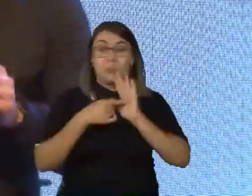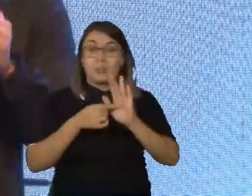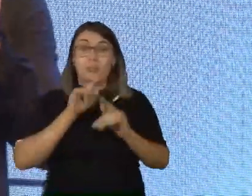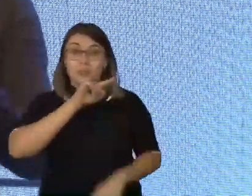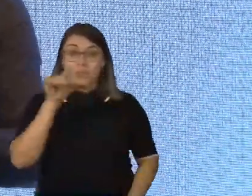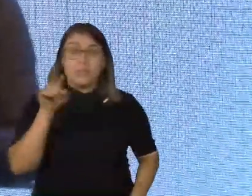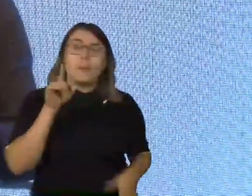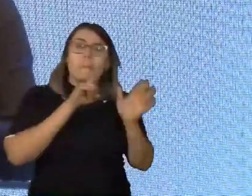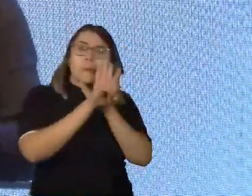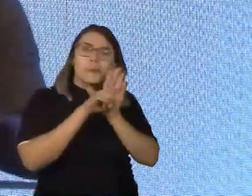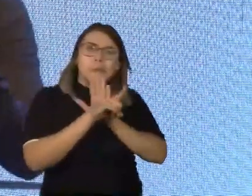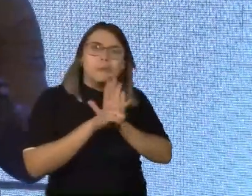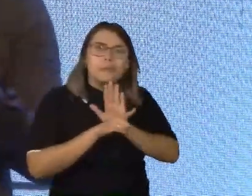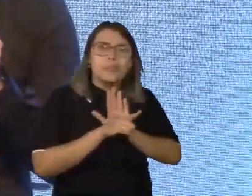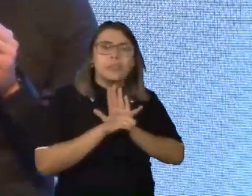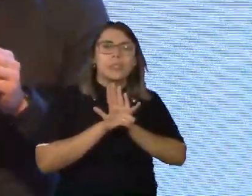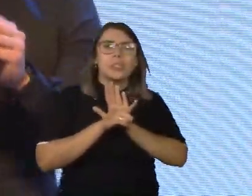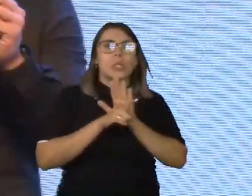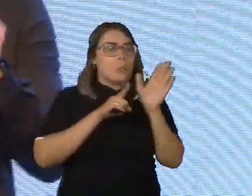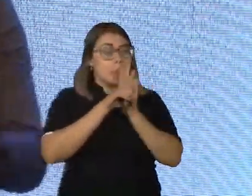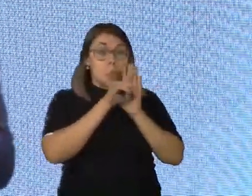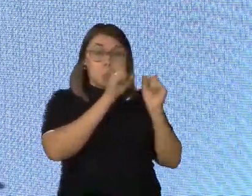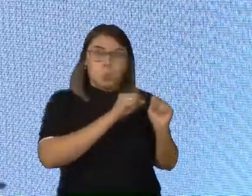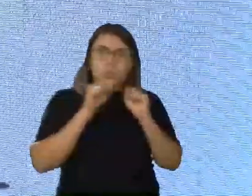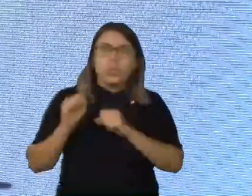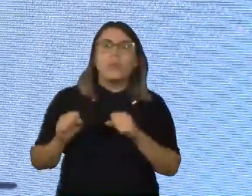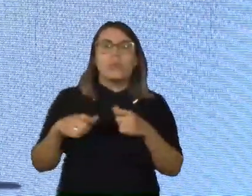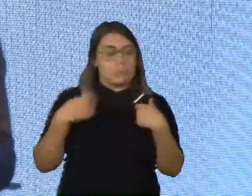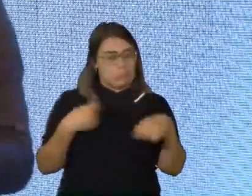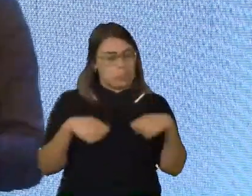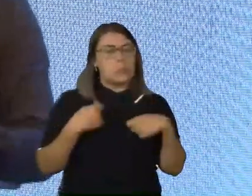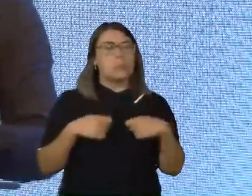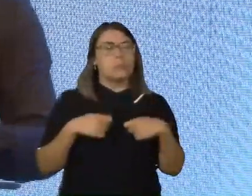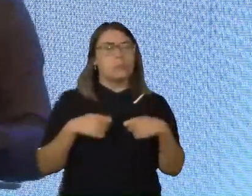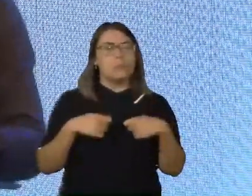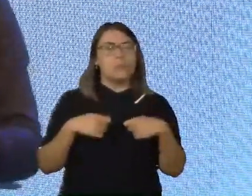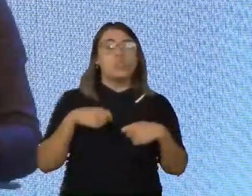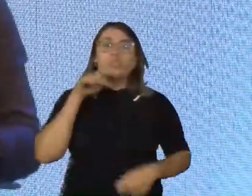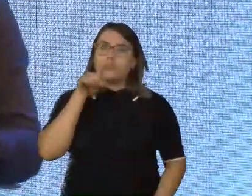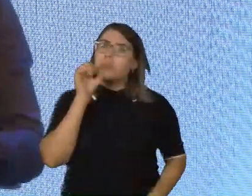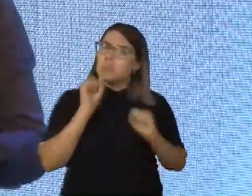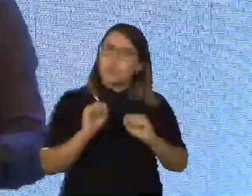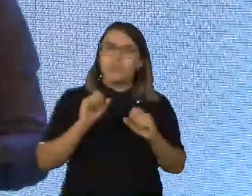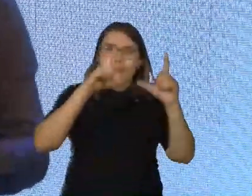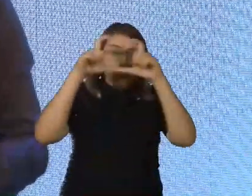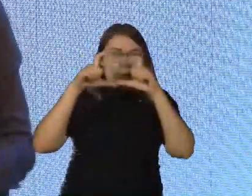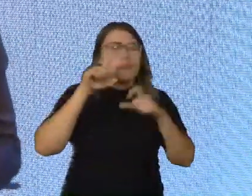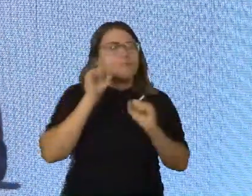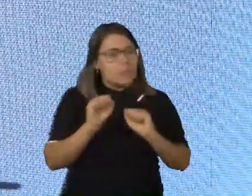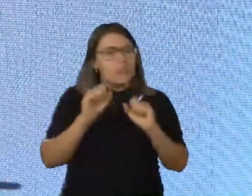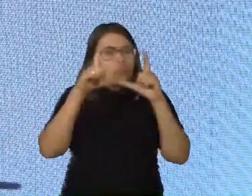perguntas, que a gente chama de perguntas poderosas dentro da neurociência. E se vocês puderem, tirem uma foto